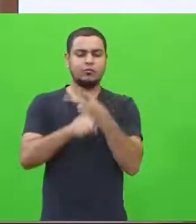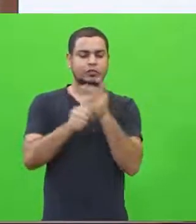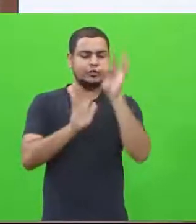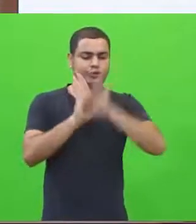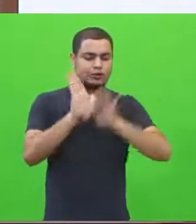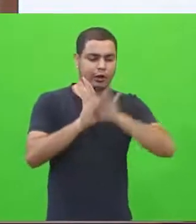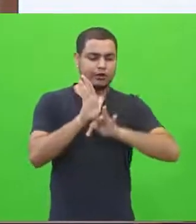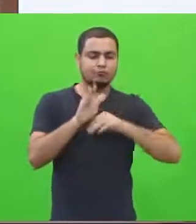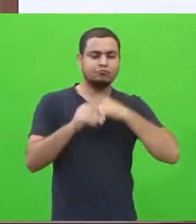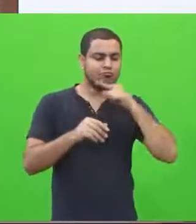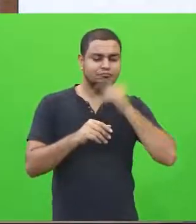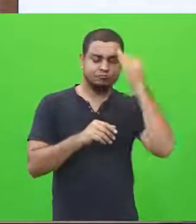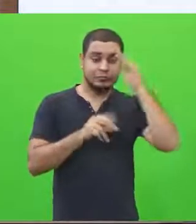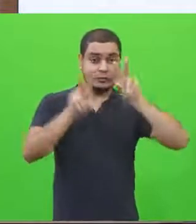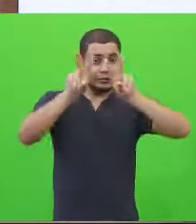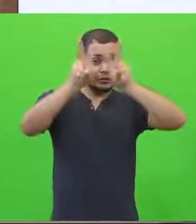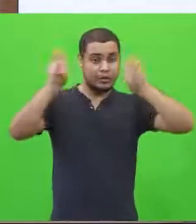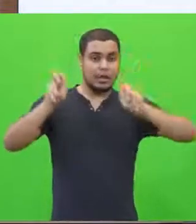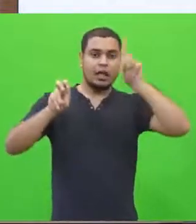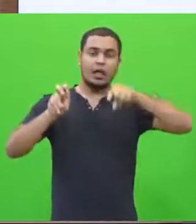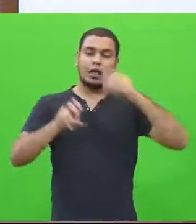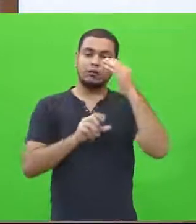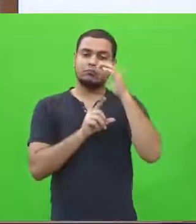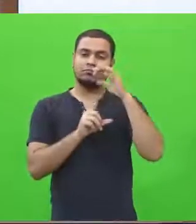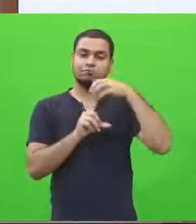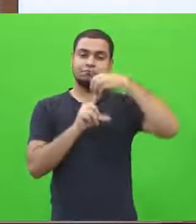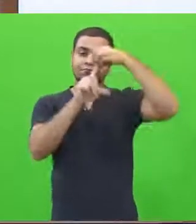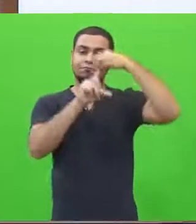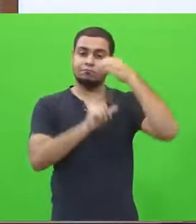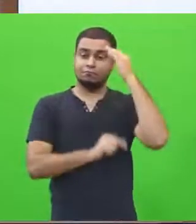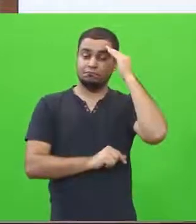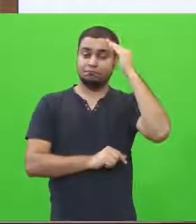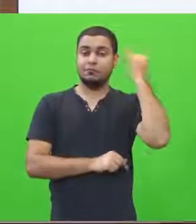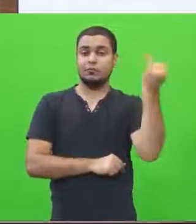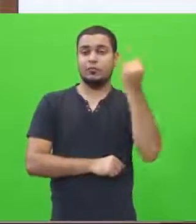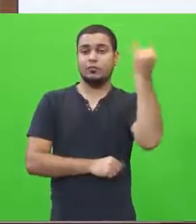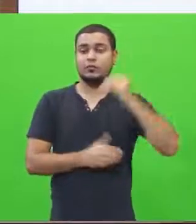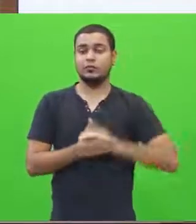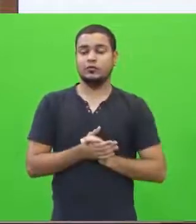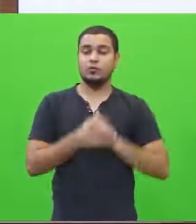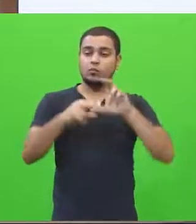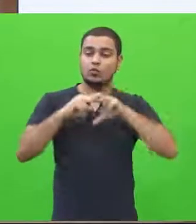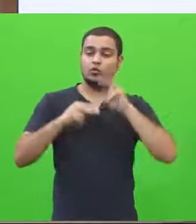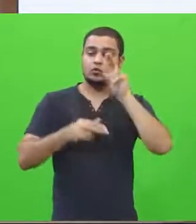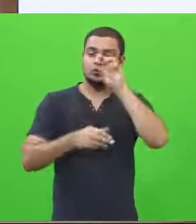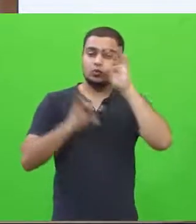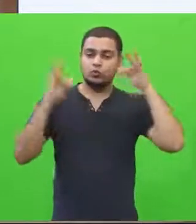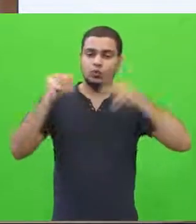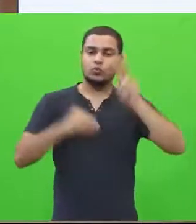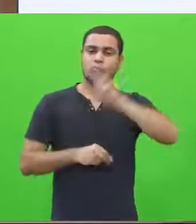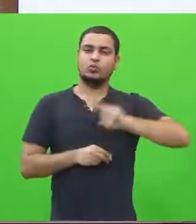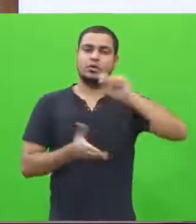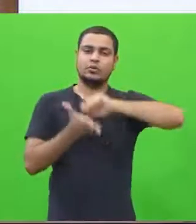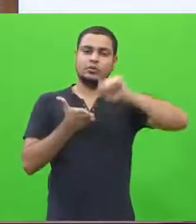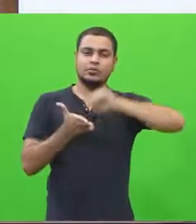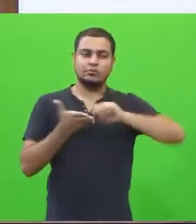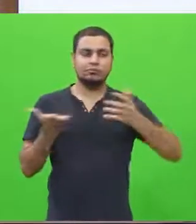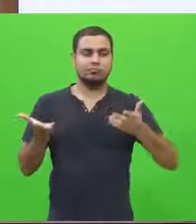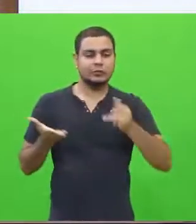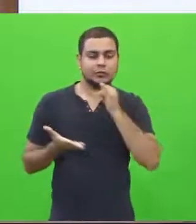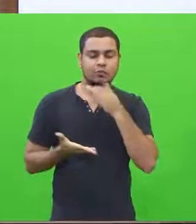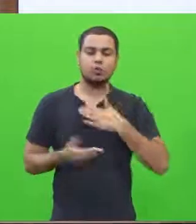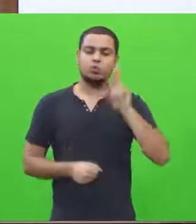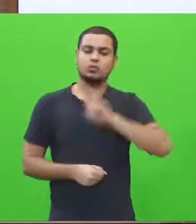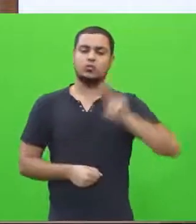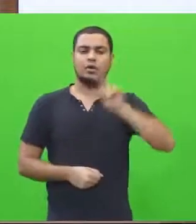palavra. Por quê? Porque você tem que explicar tudo que você utilizar na escrita. Não adianta querer fazer